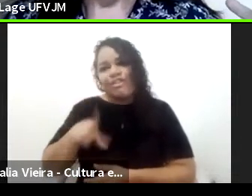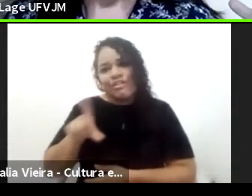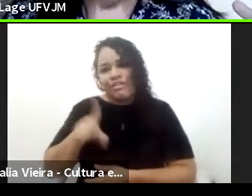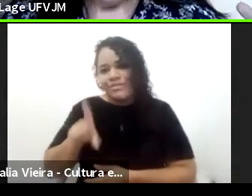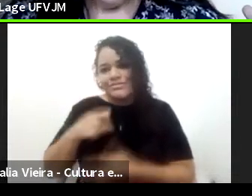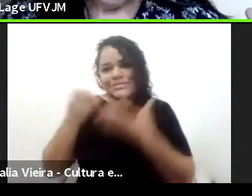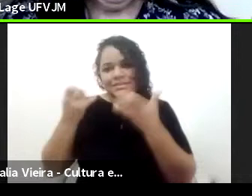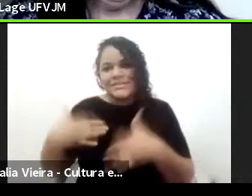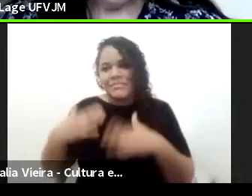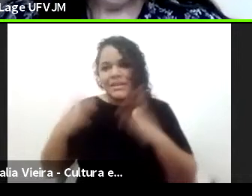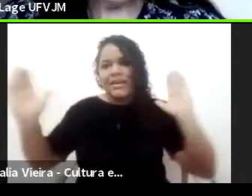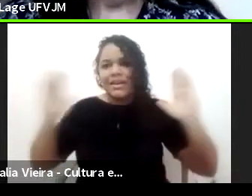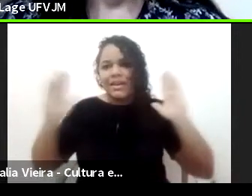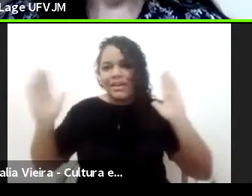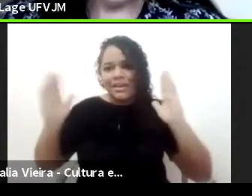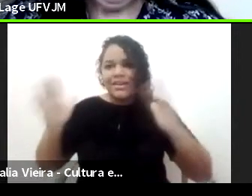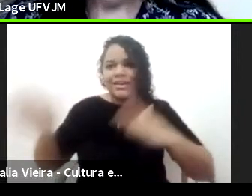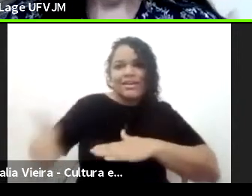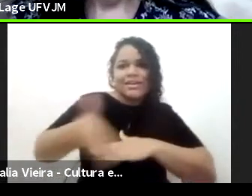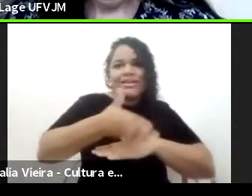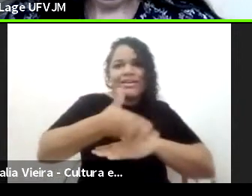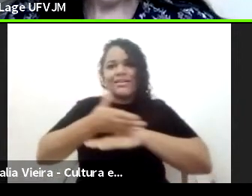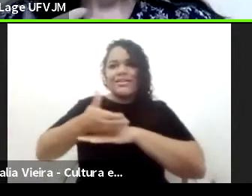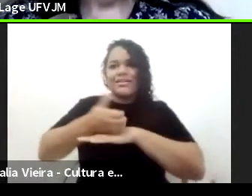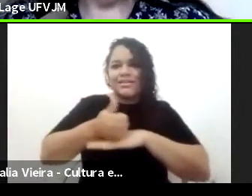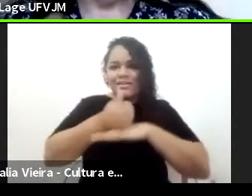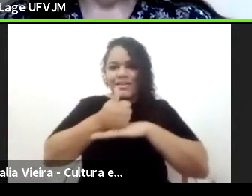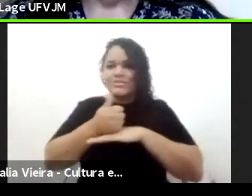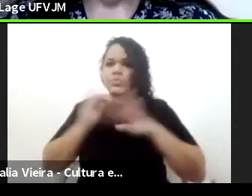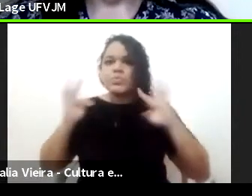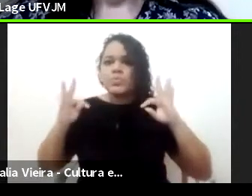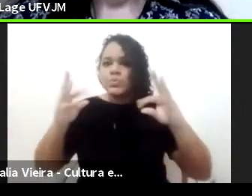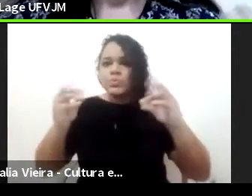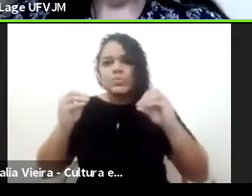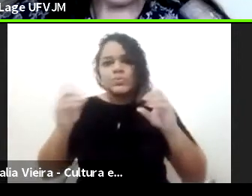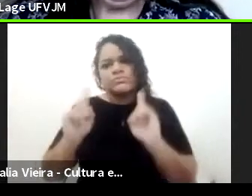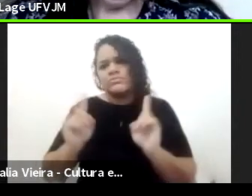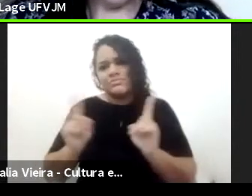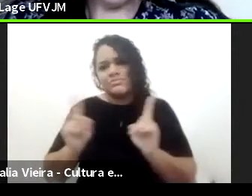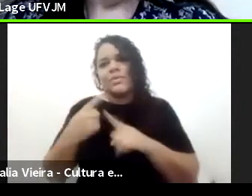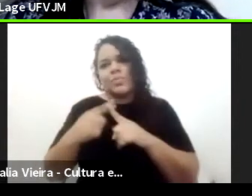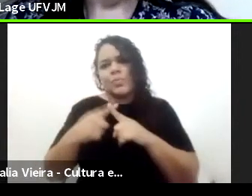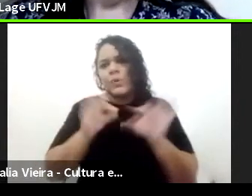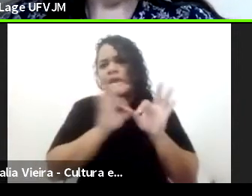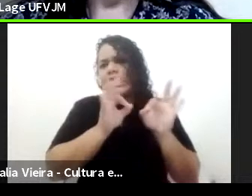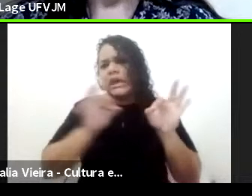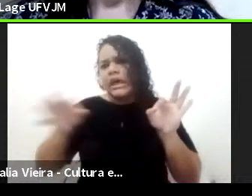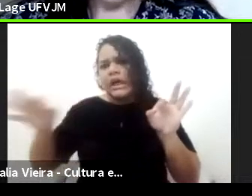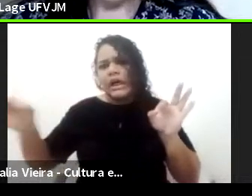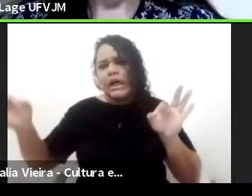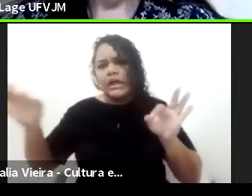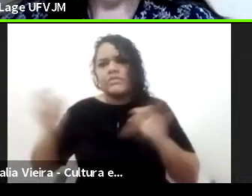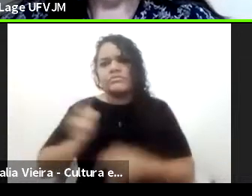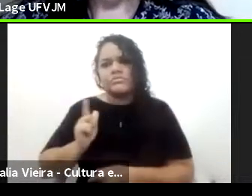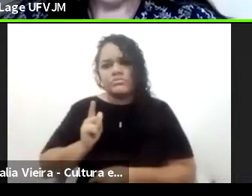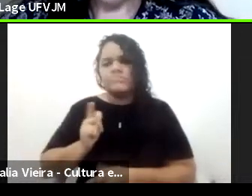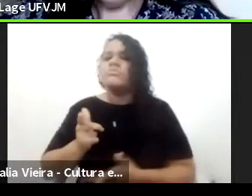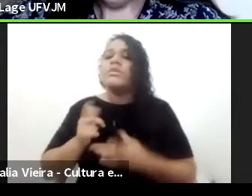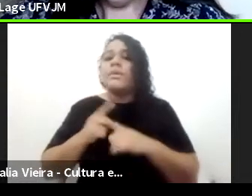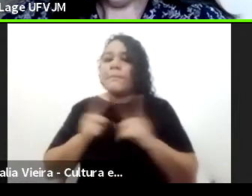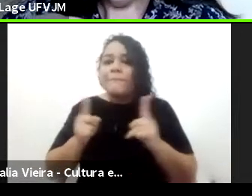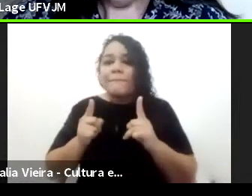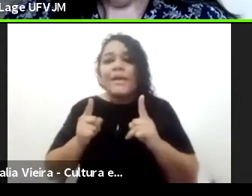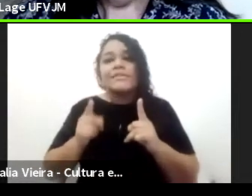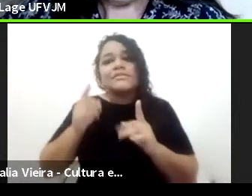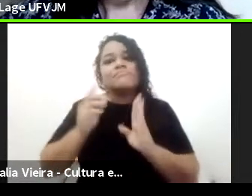senão seria falar de um período enorme, extenso, né? Mas eu coloco um marco. Acho que o grande marco para pensar